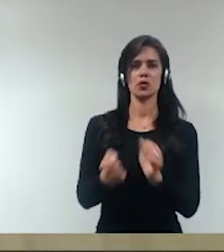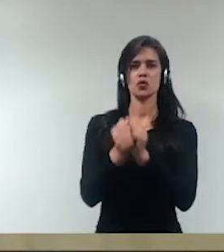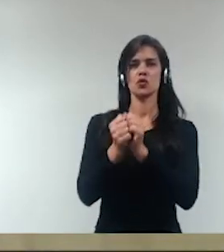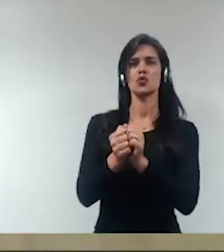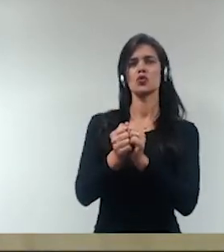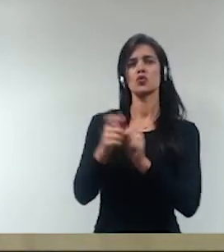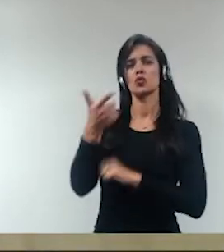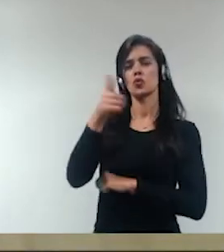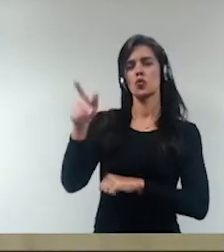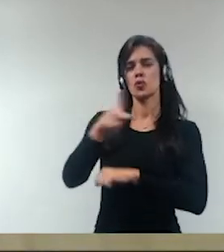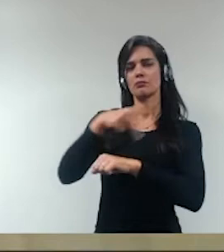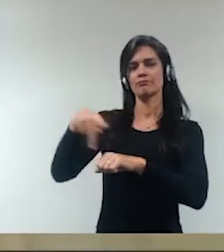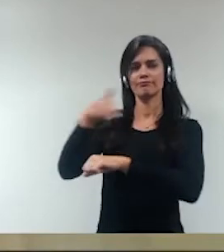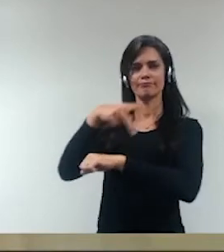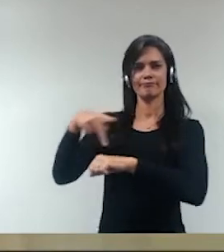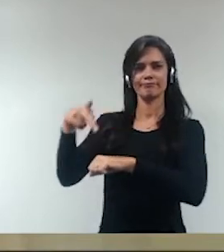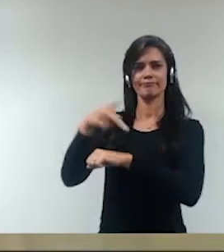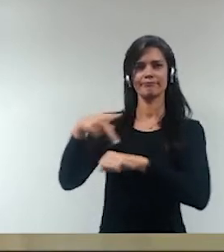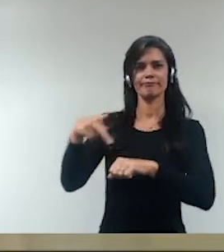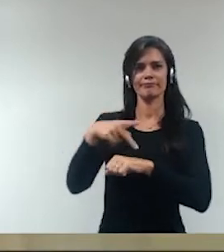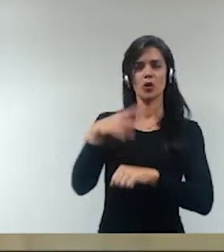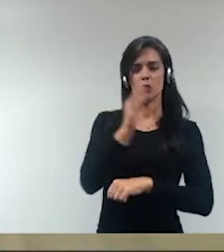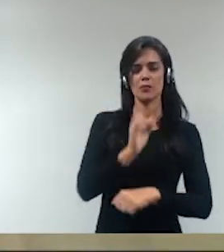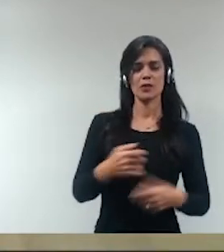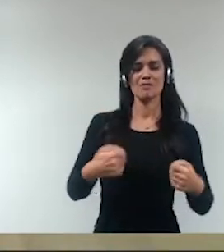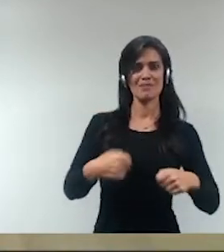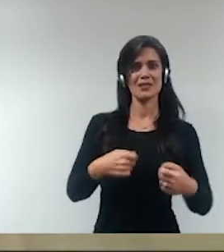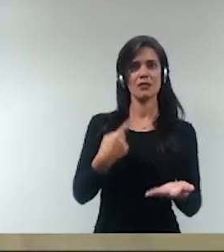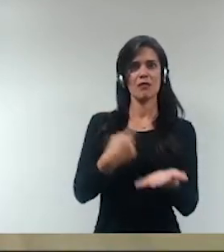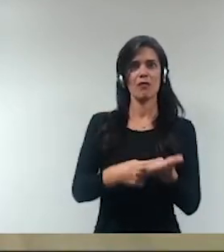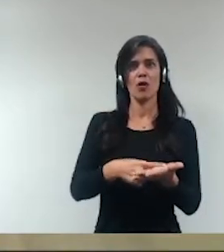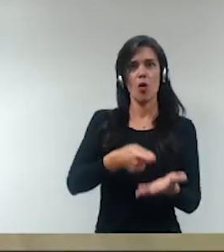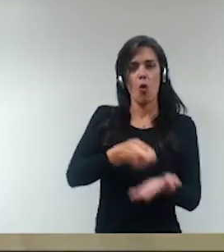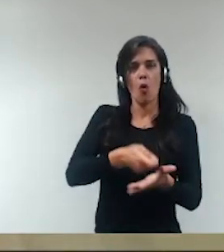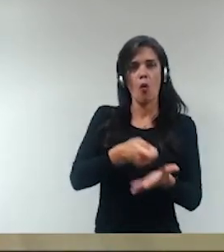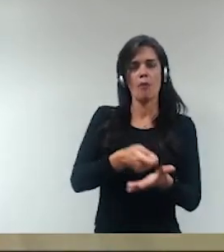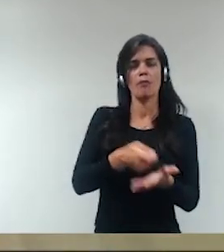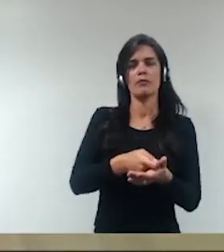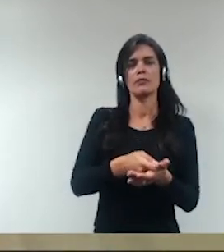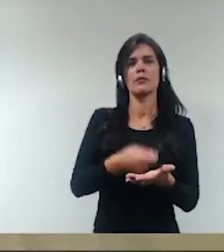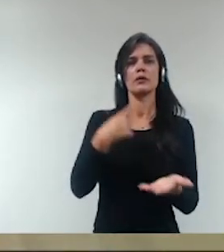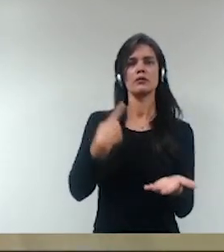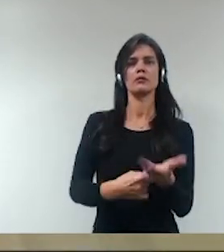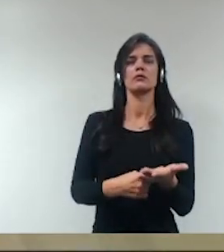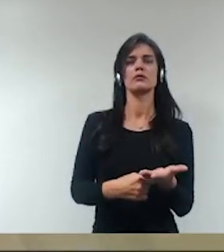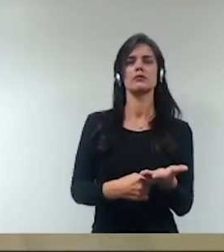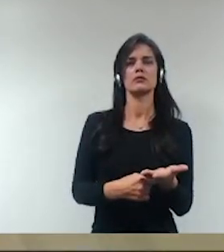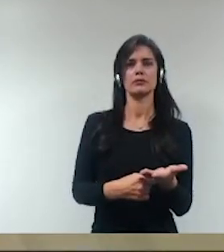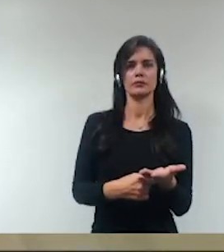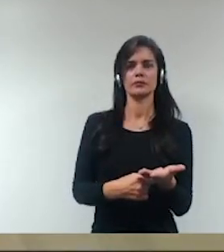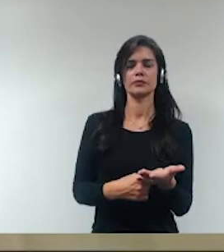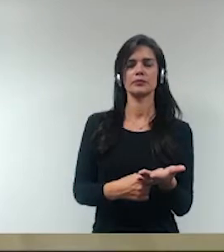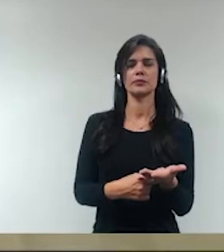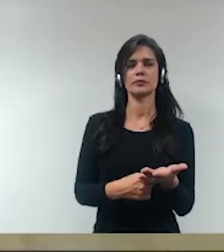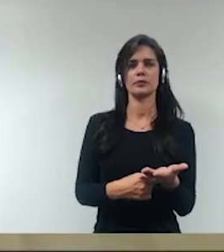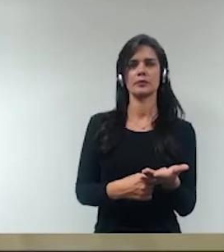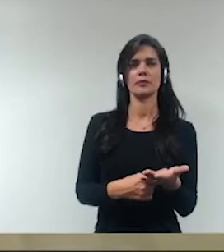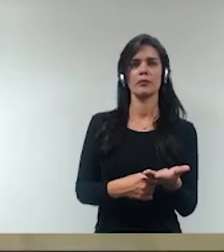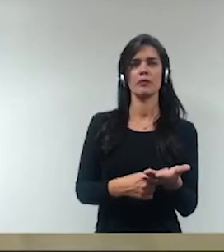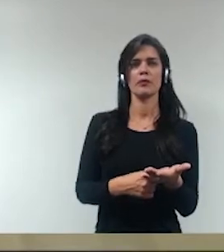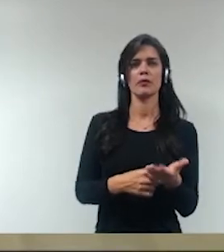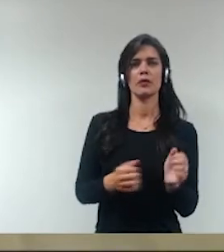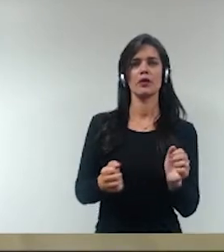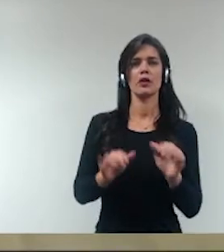internacional, de que o país cumprisse, né, como eu disse, compromissos firmados, né, em